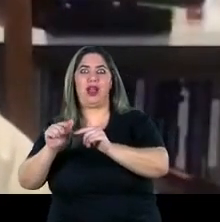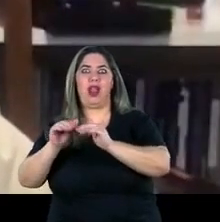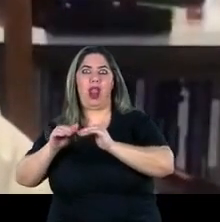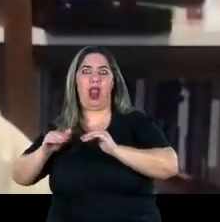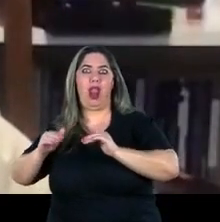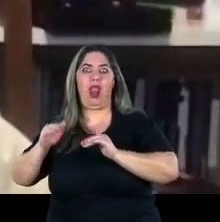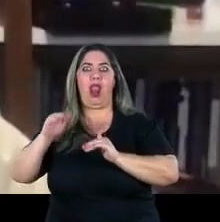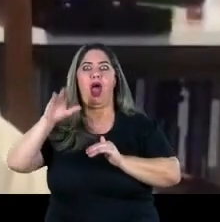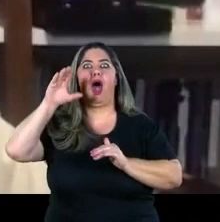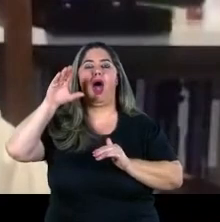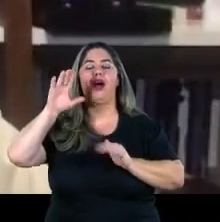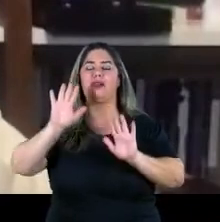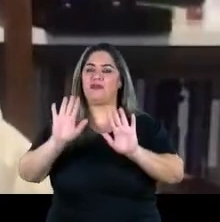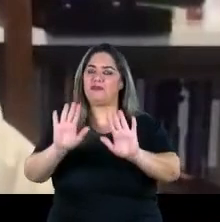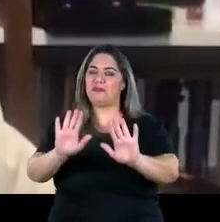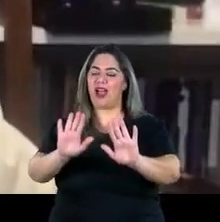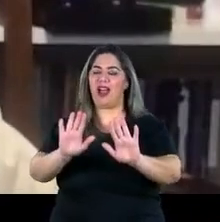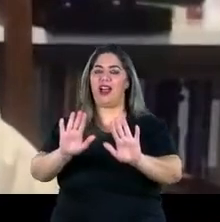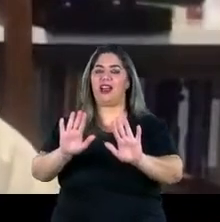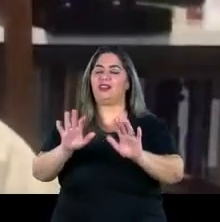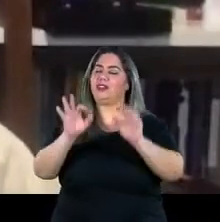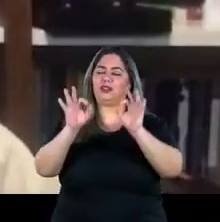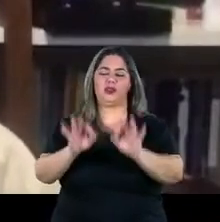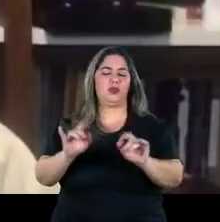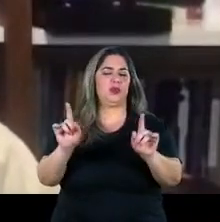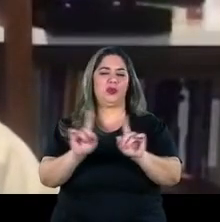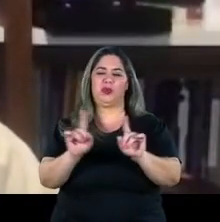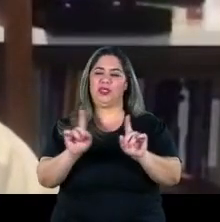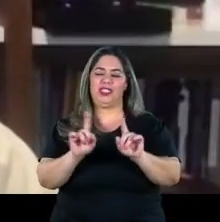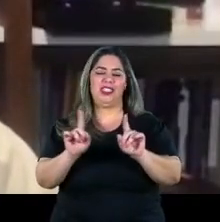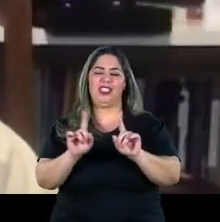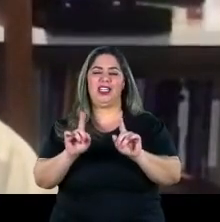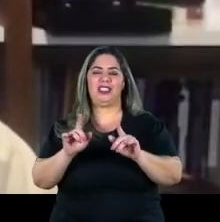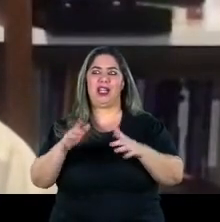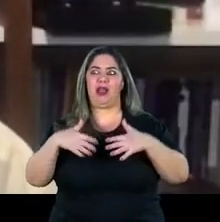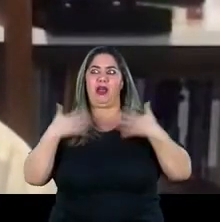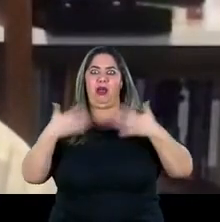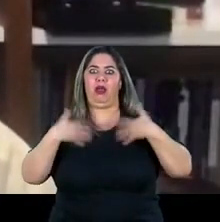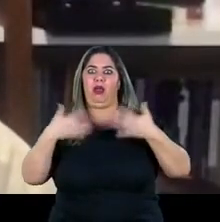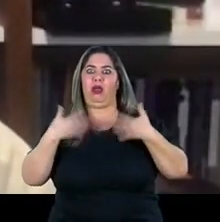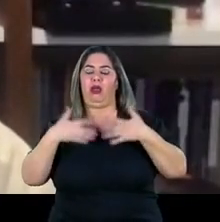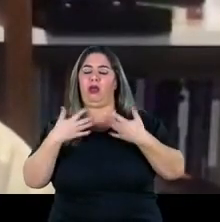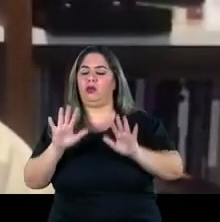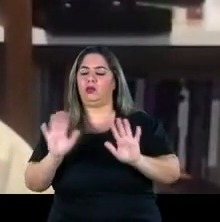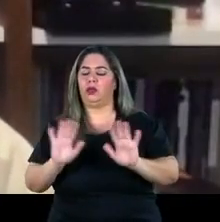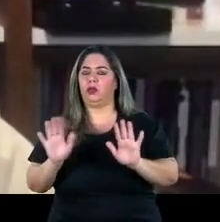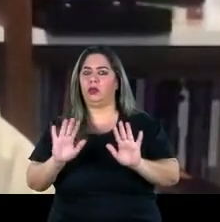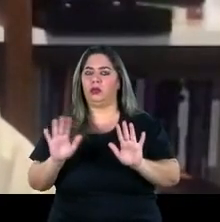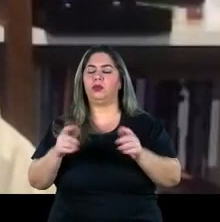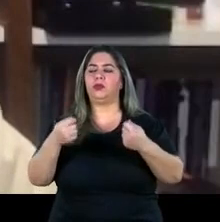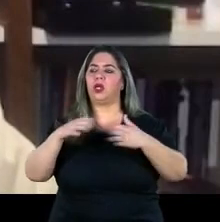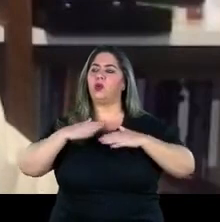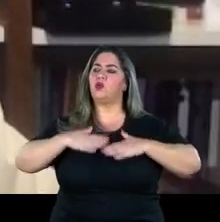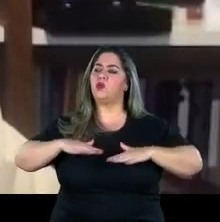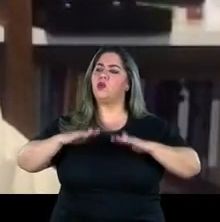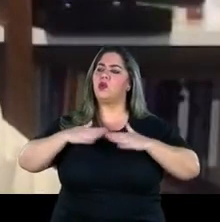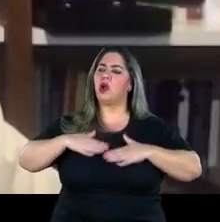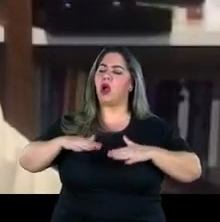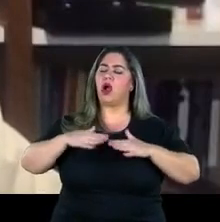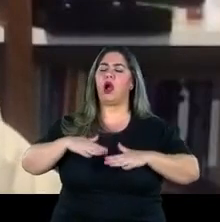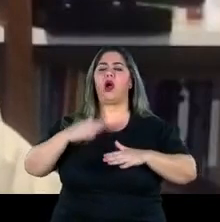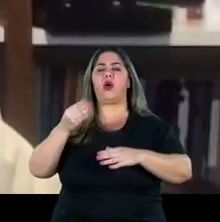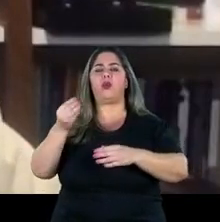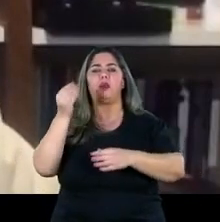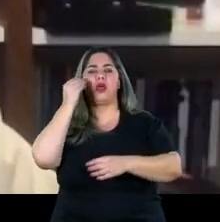mas de qualquer forma não é conveniente acirrarmos os ânimos e tentar de alguma forma projetar